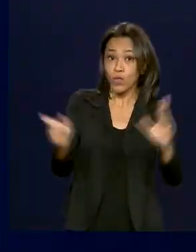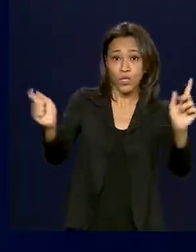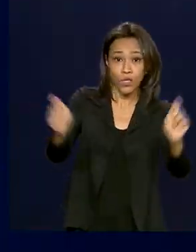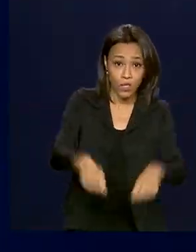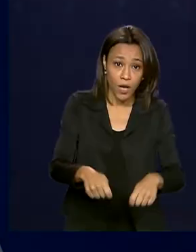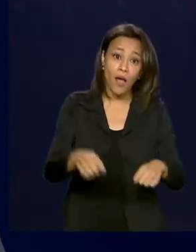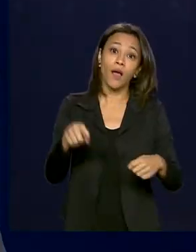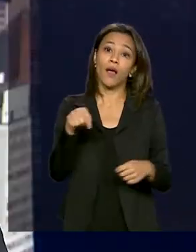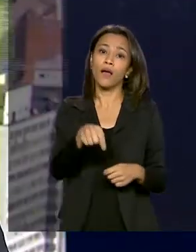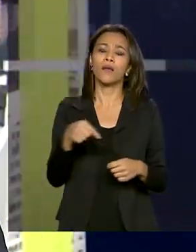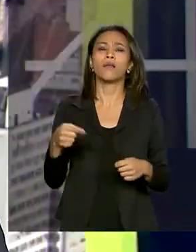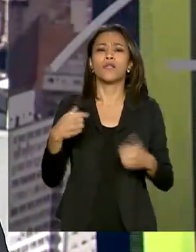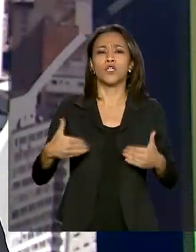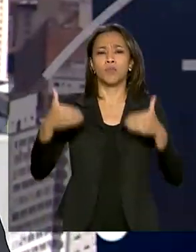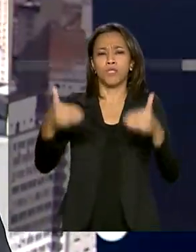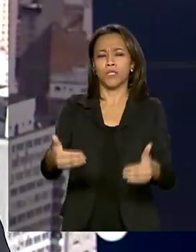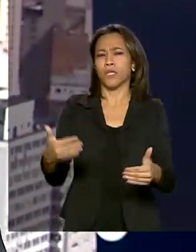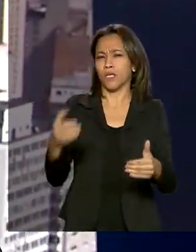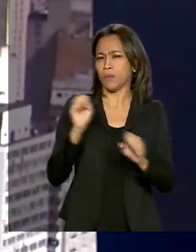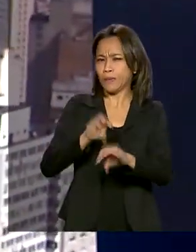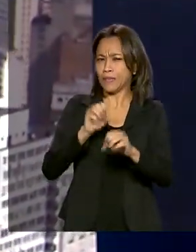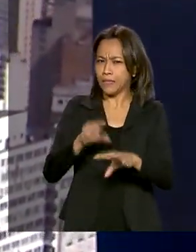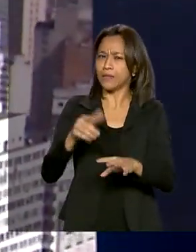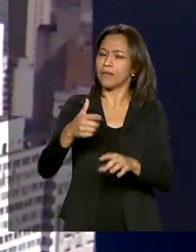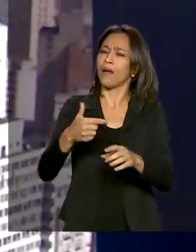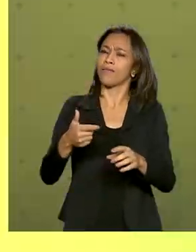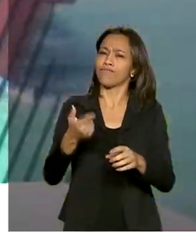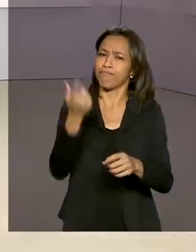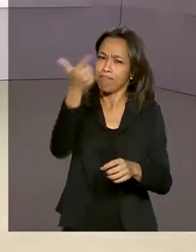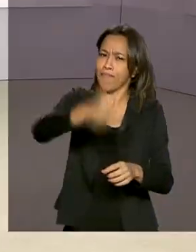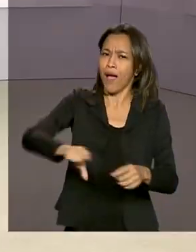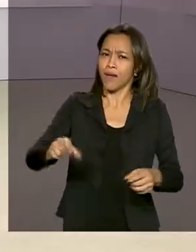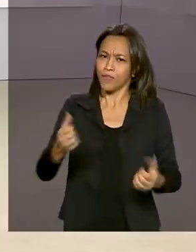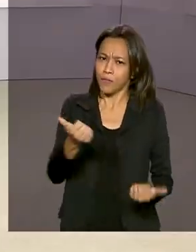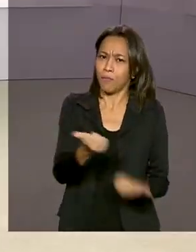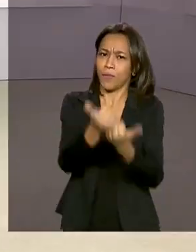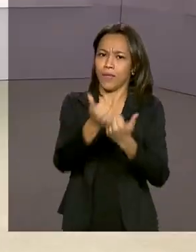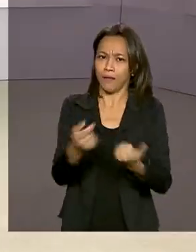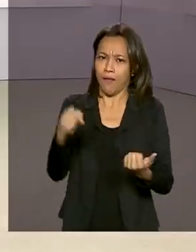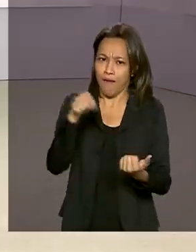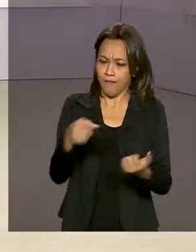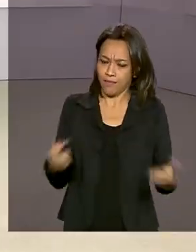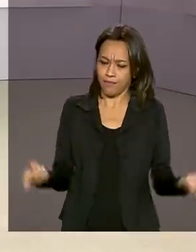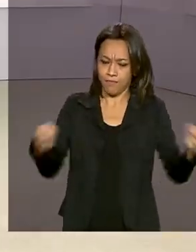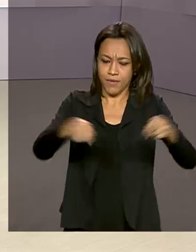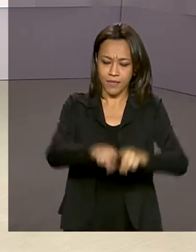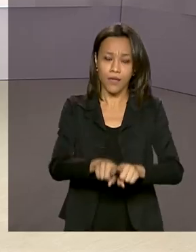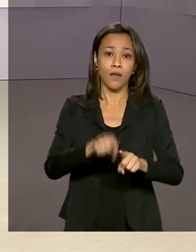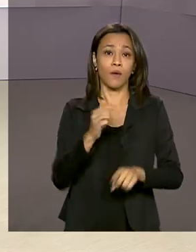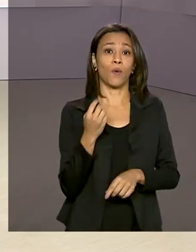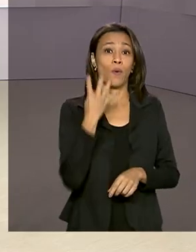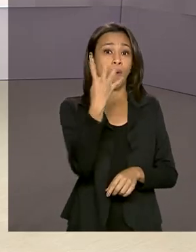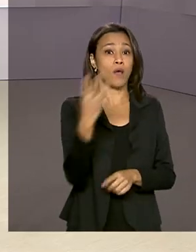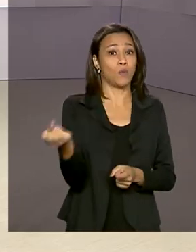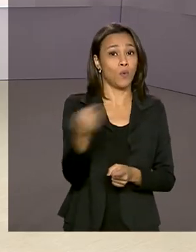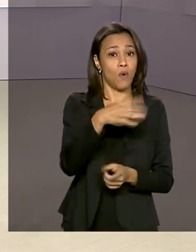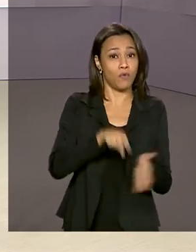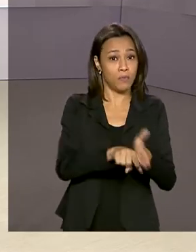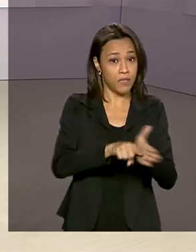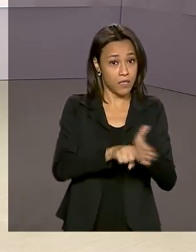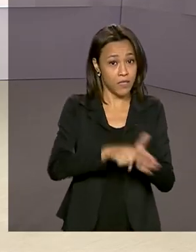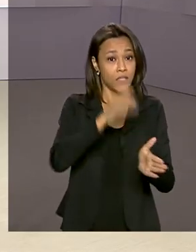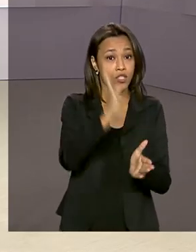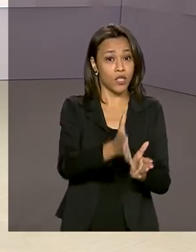Novos Caminhos do Ministério da Educação está ampliando essa parceria. Quatro novos grupos de pesquisa foram credenciados pela